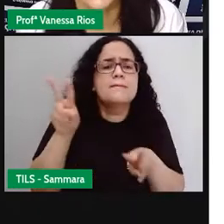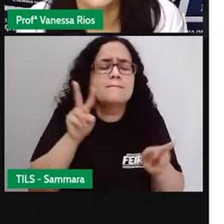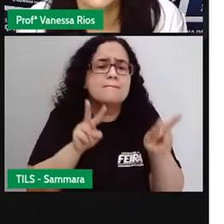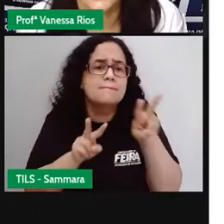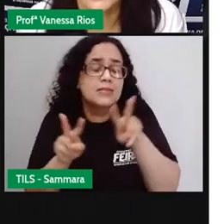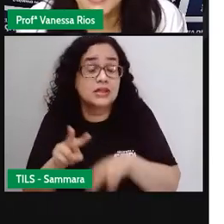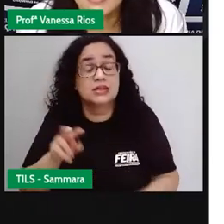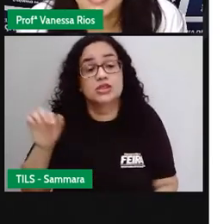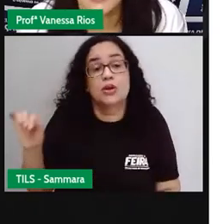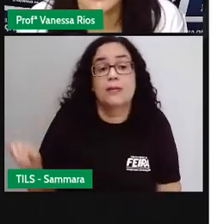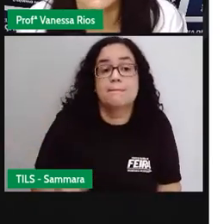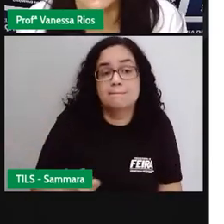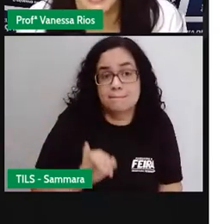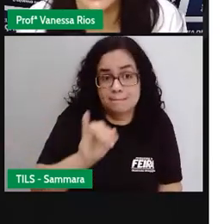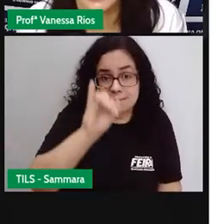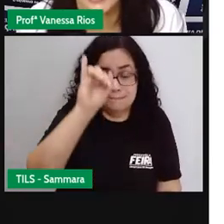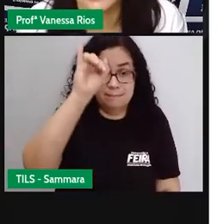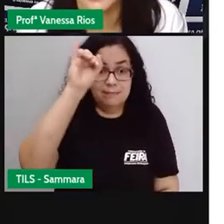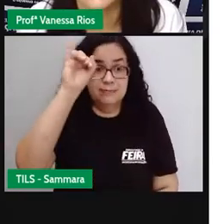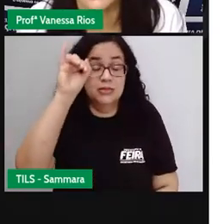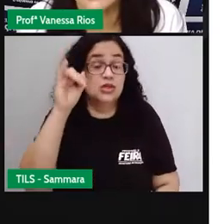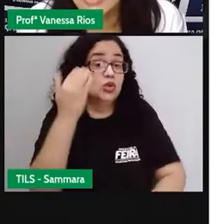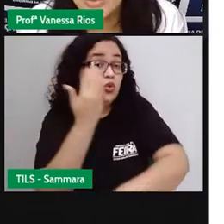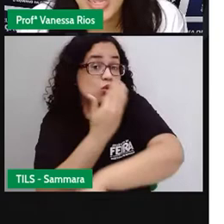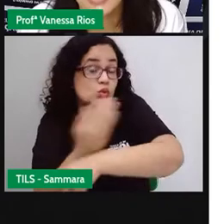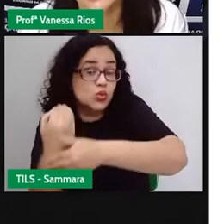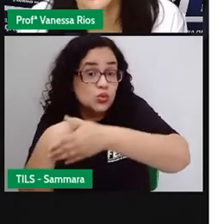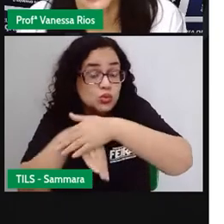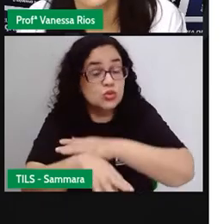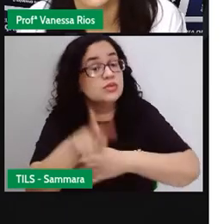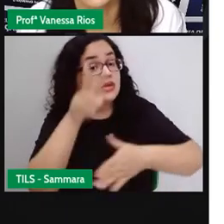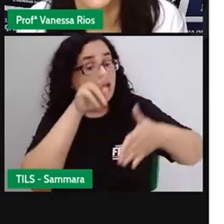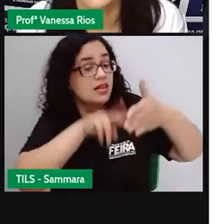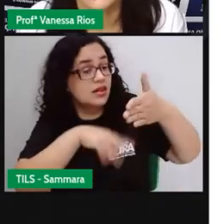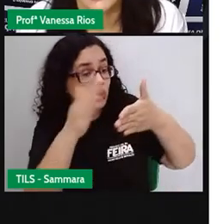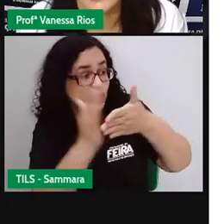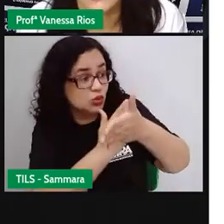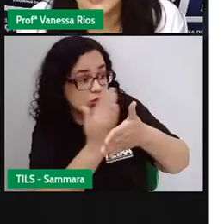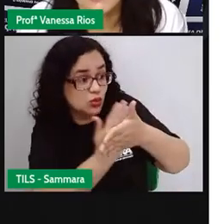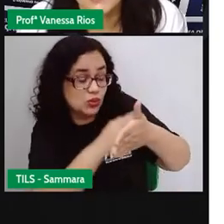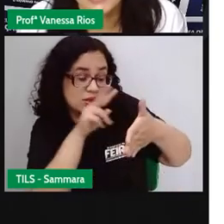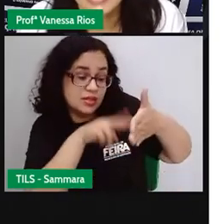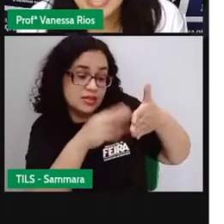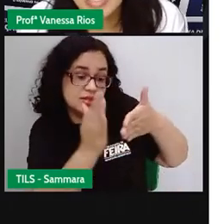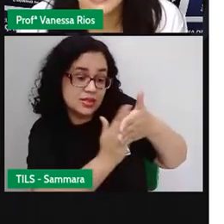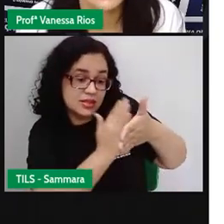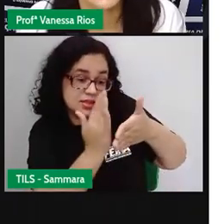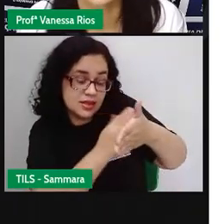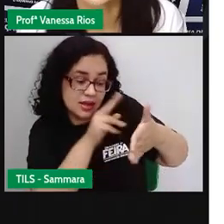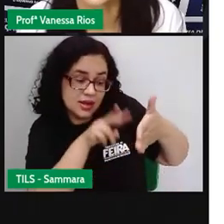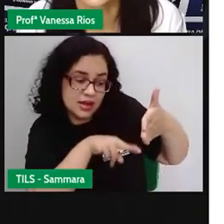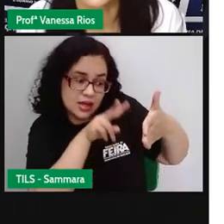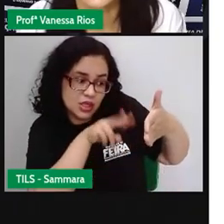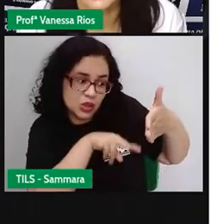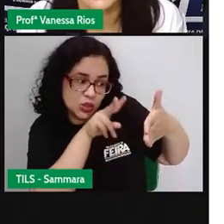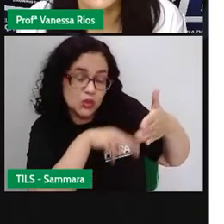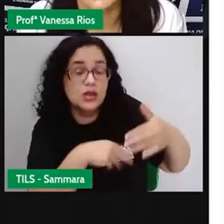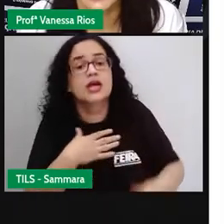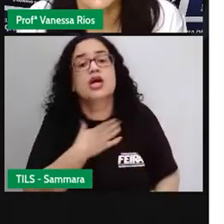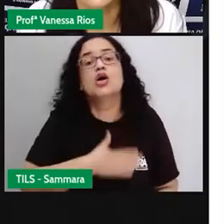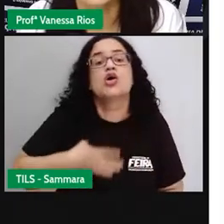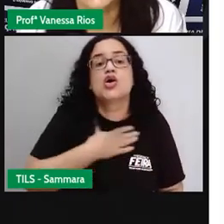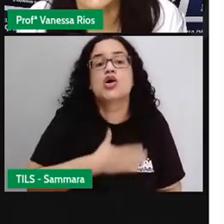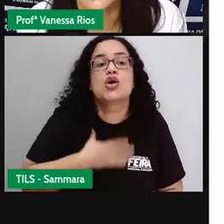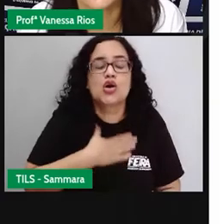a importância desse ato, né? Da leitura em nossa vida. Eu amo ler. Quem aí gosta de ler?